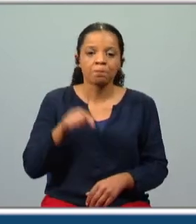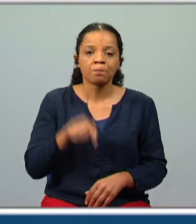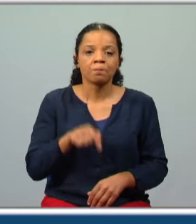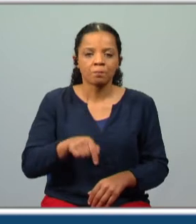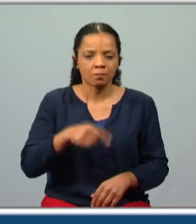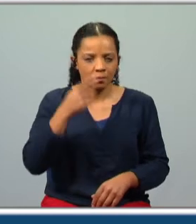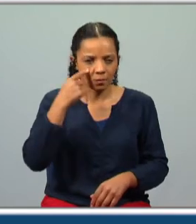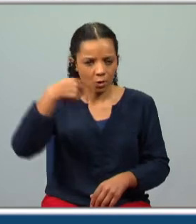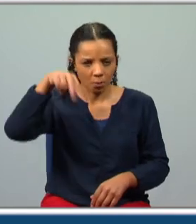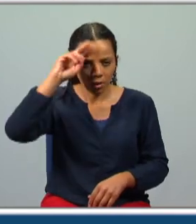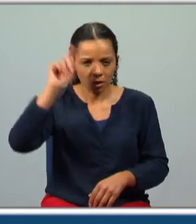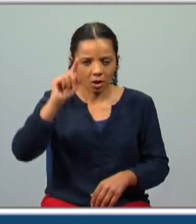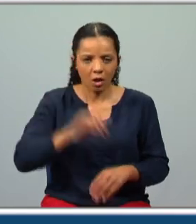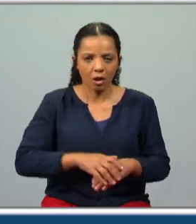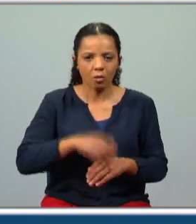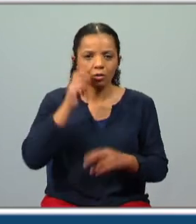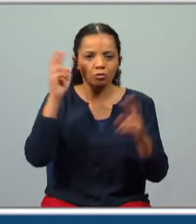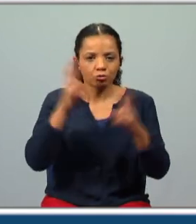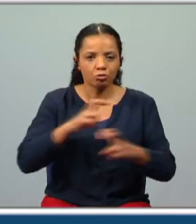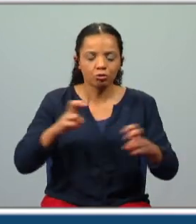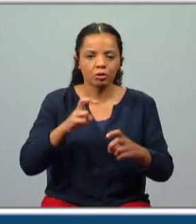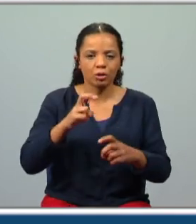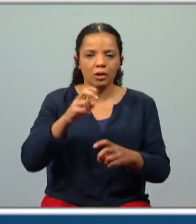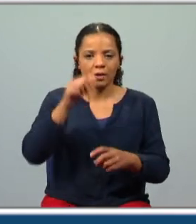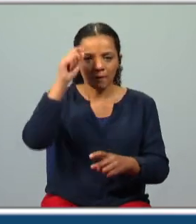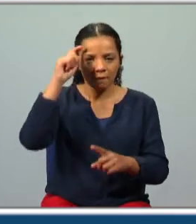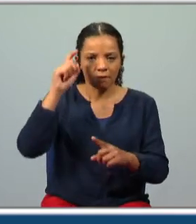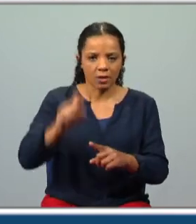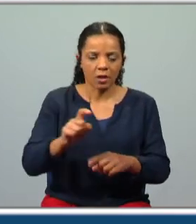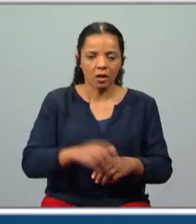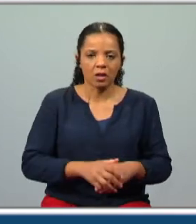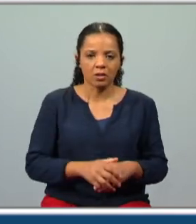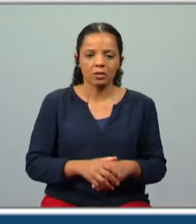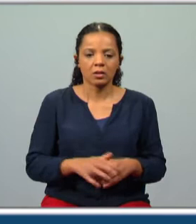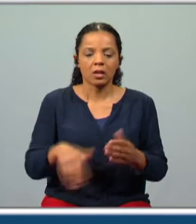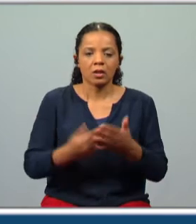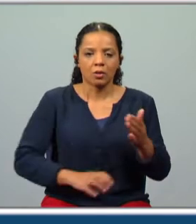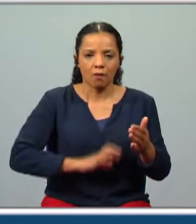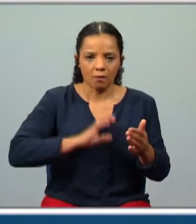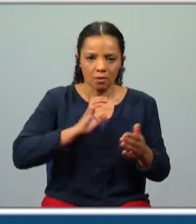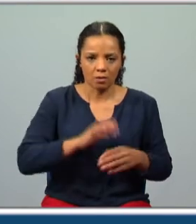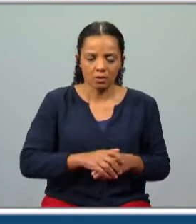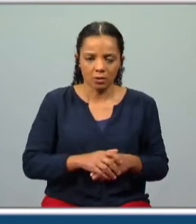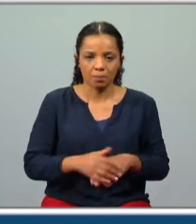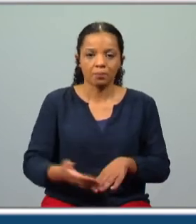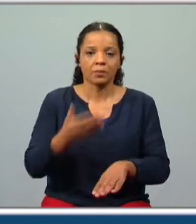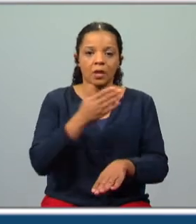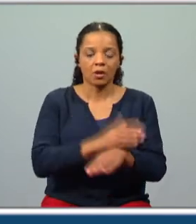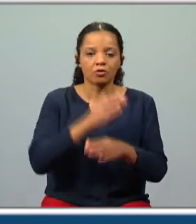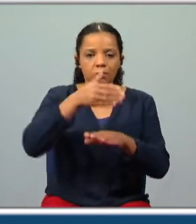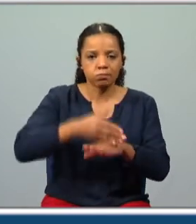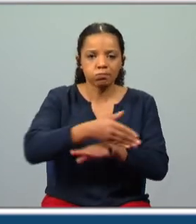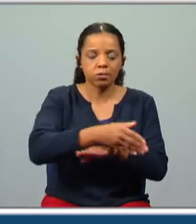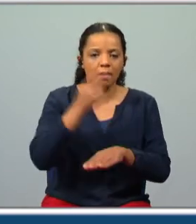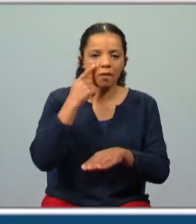engano de quem me descobriu-se uma vingança e não se acabará só nisto da Ana de vossa pertinência de confiança antes em vossas naus vereis cada